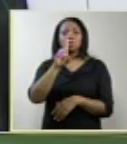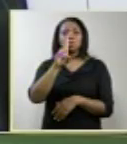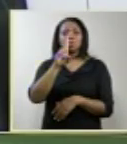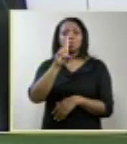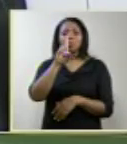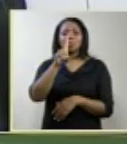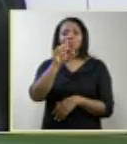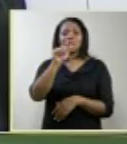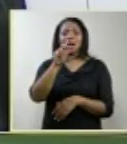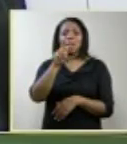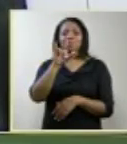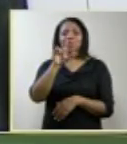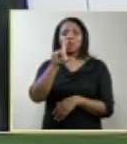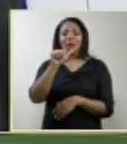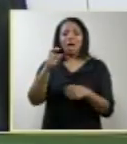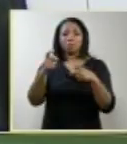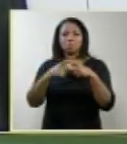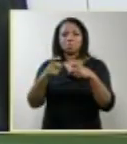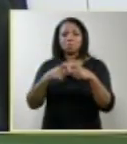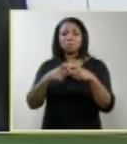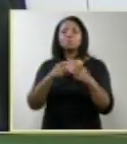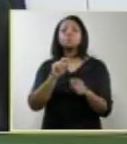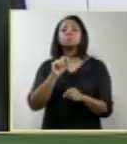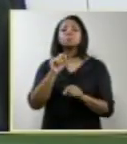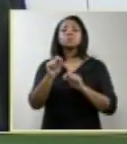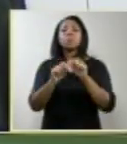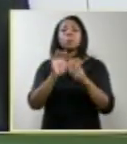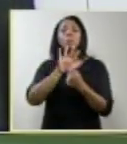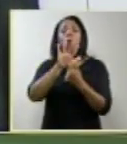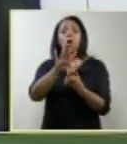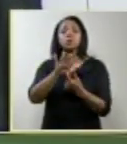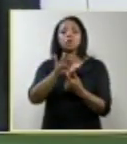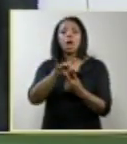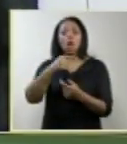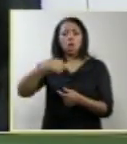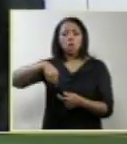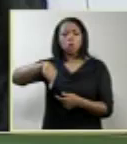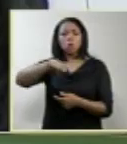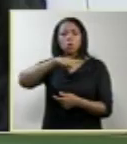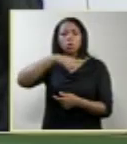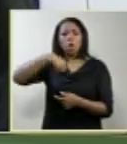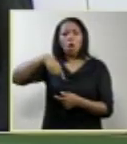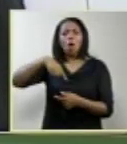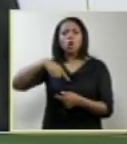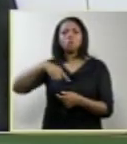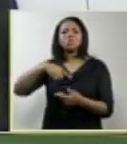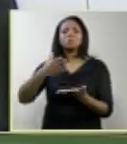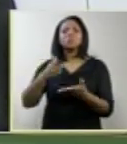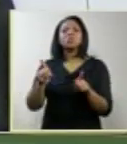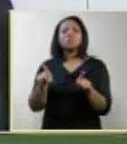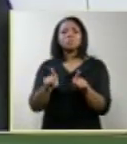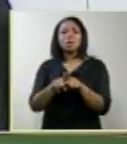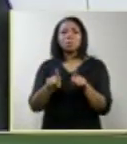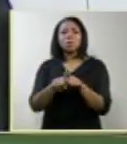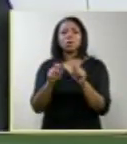e o fato revela que nós nos completamos mutuamente,